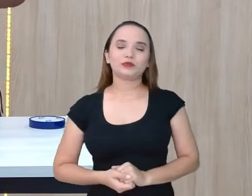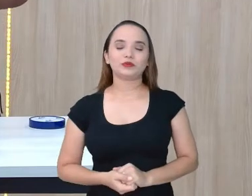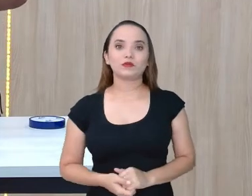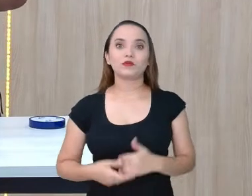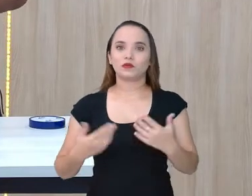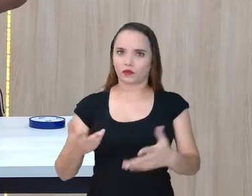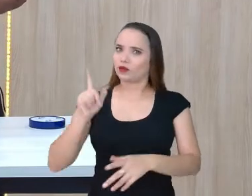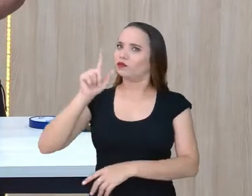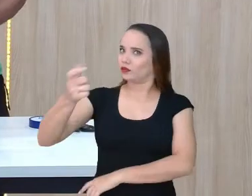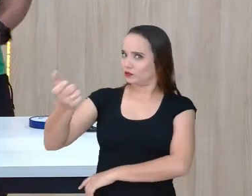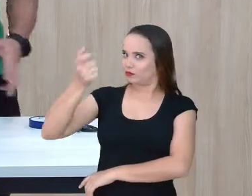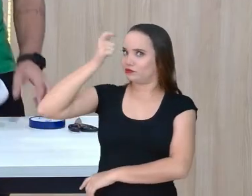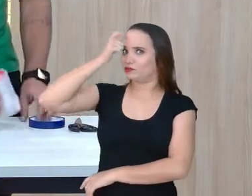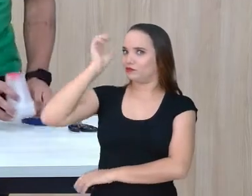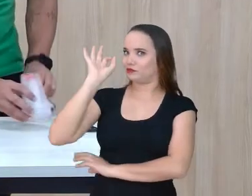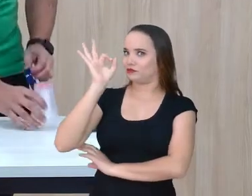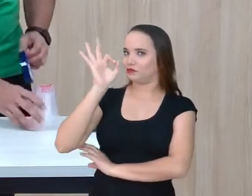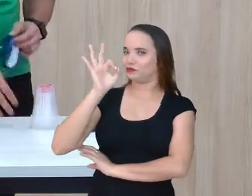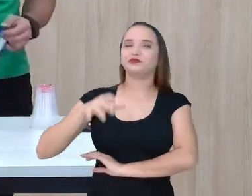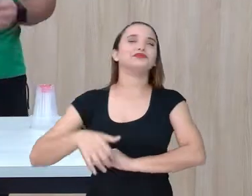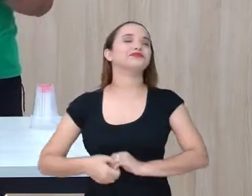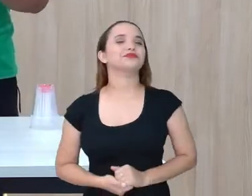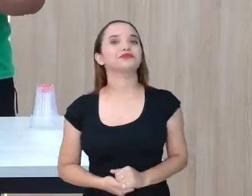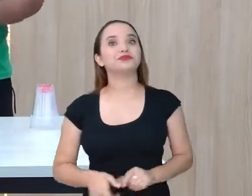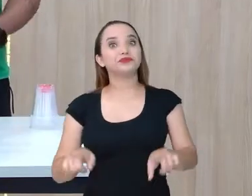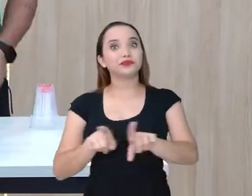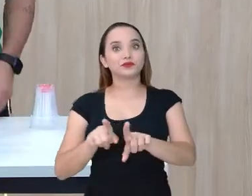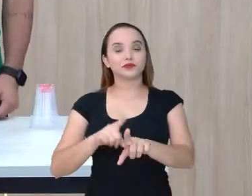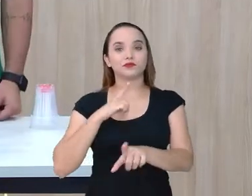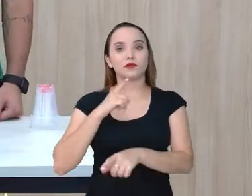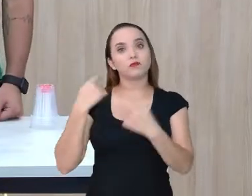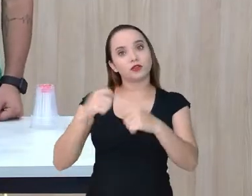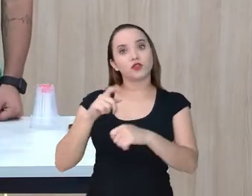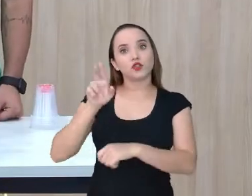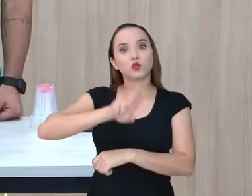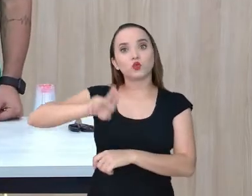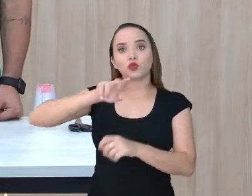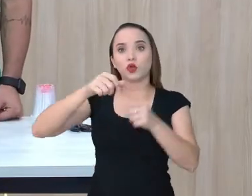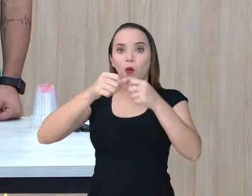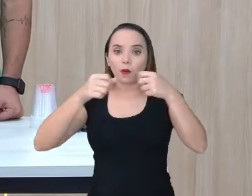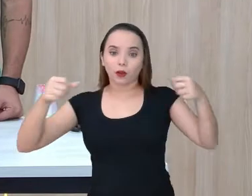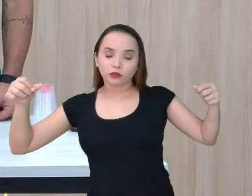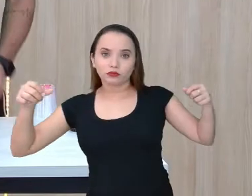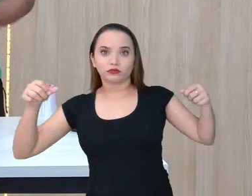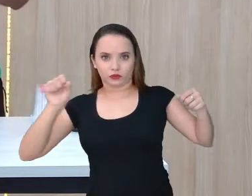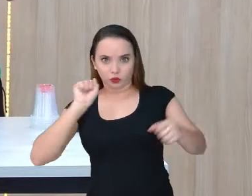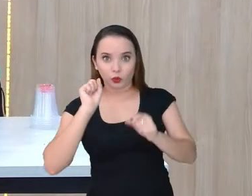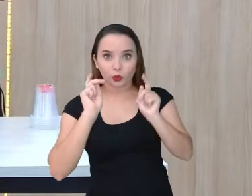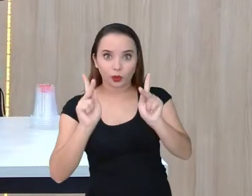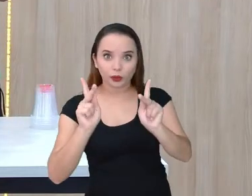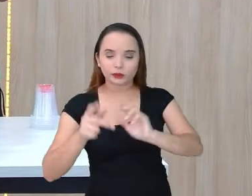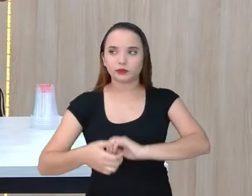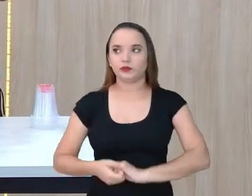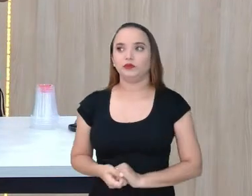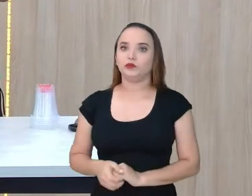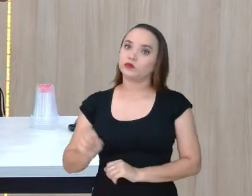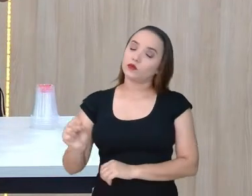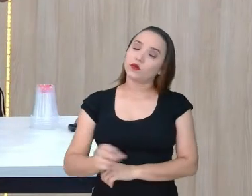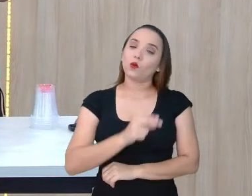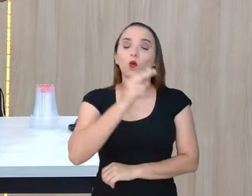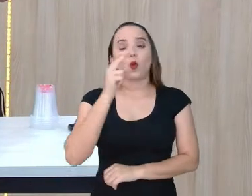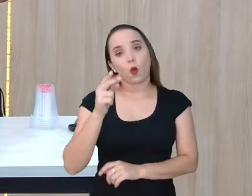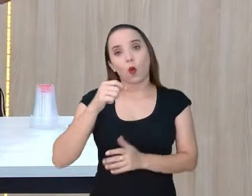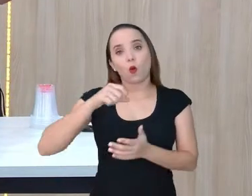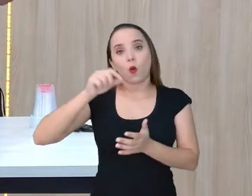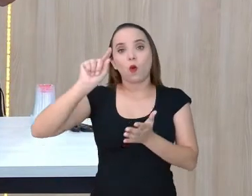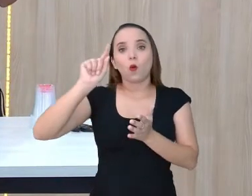consciência, né pessoas? E, o mais? Uma fitinha, tá? Uma fita hidurex. Ou um marcador. Eu